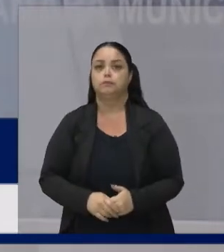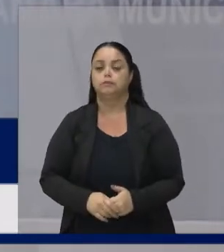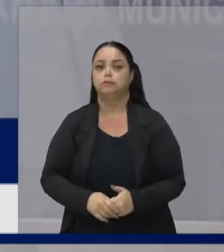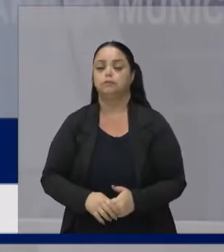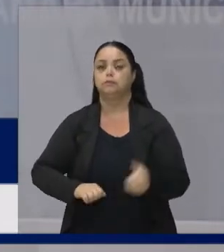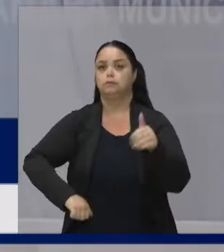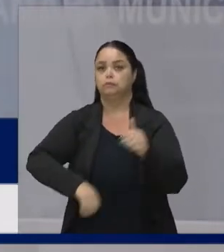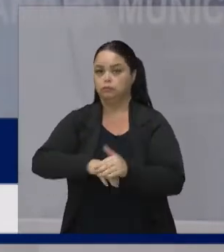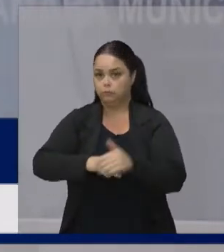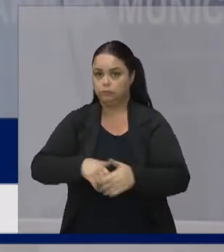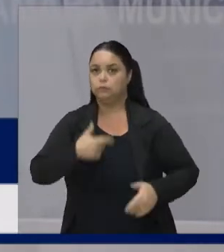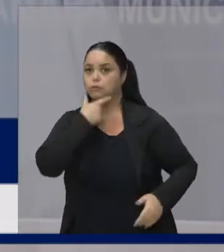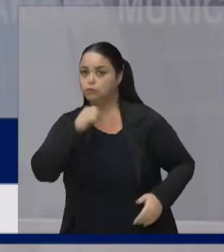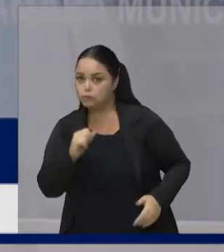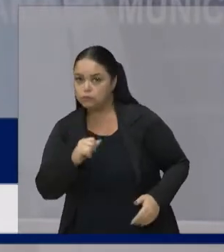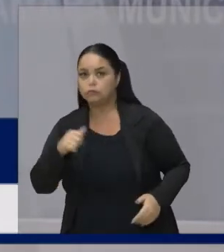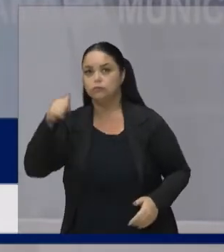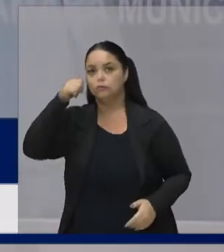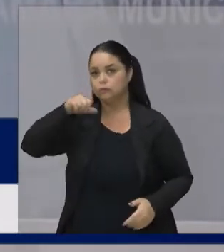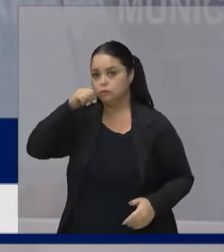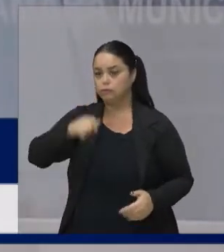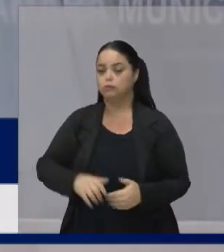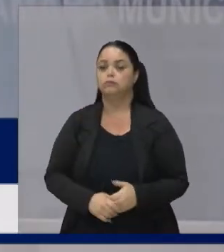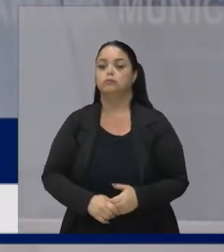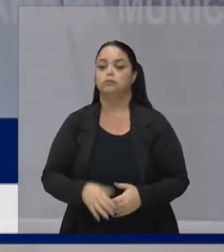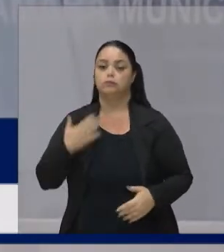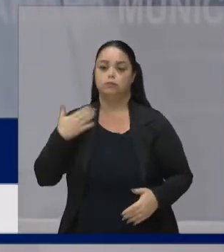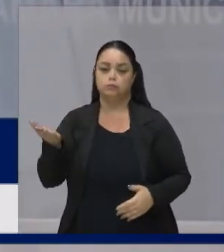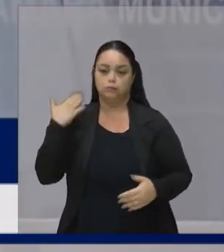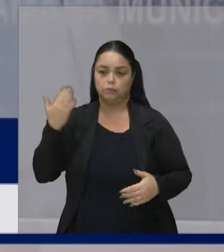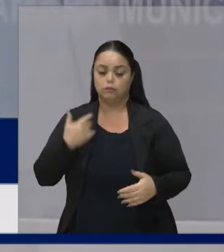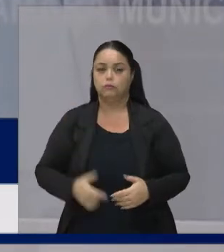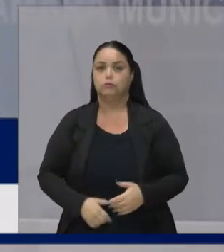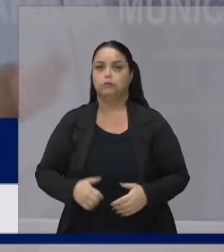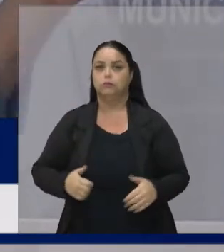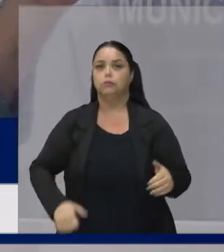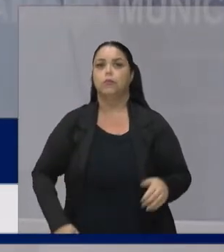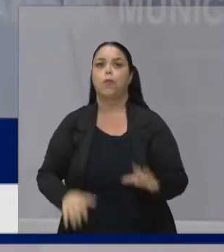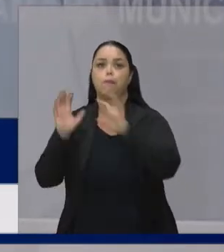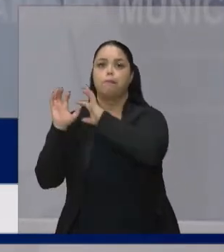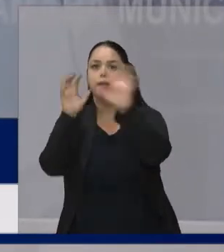Futebol Os meninos As meninas Vou falar do meu tempo aqui Está queimada